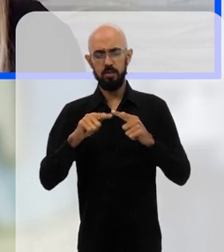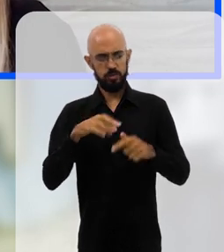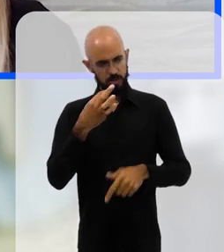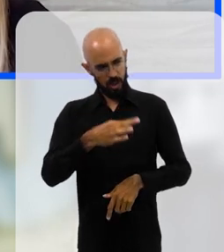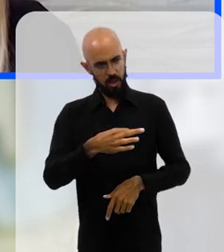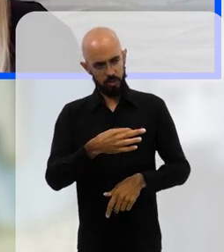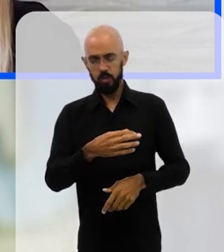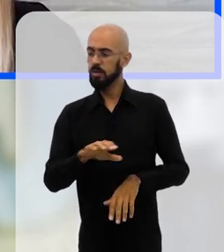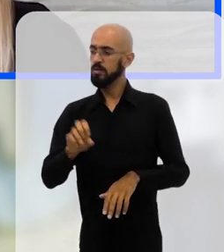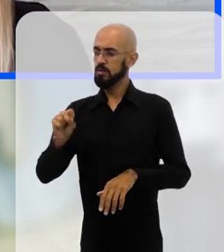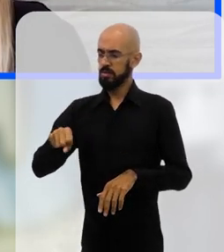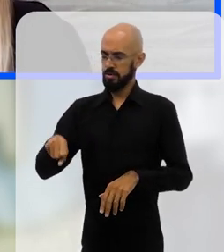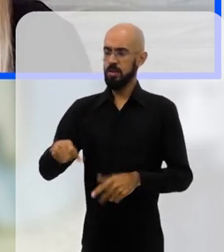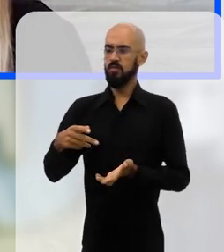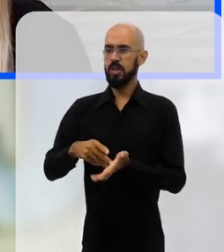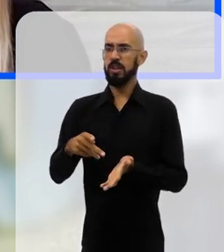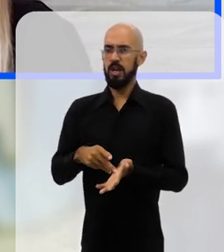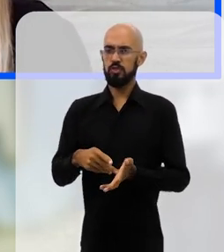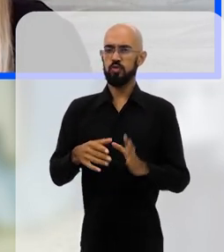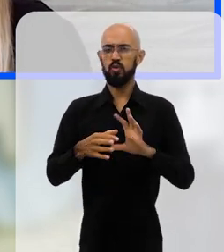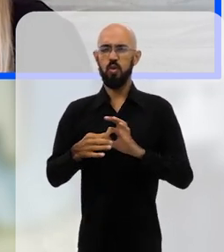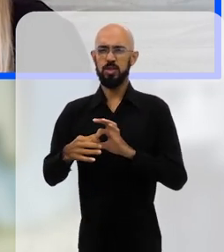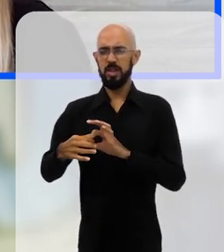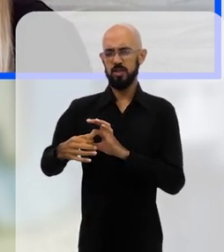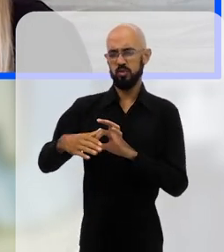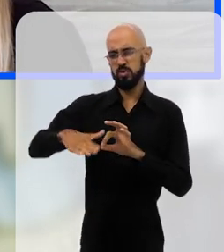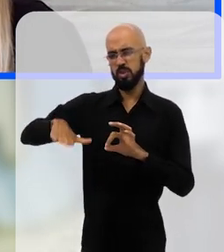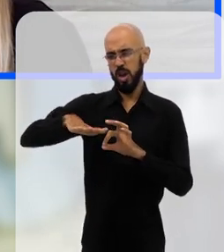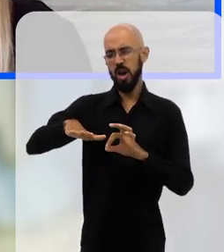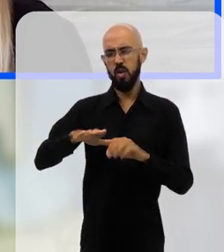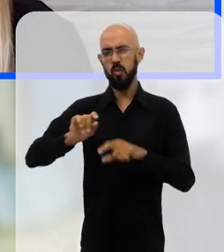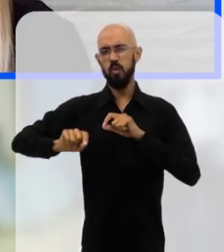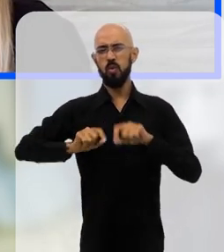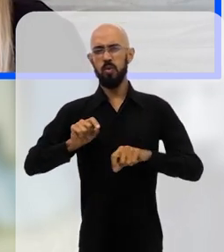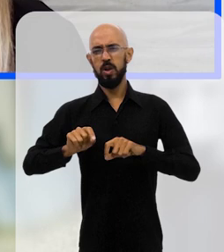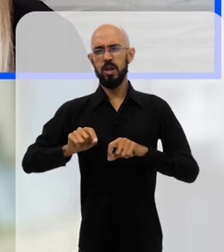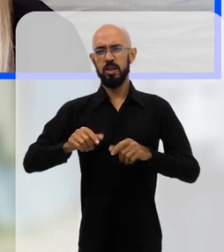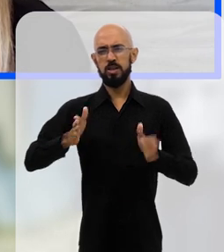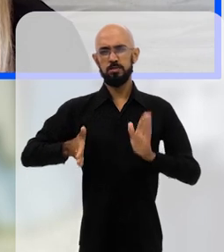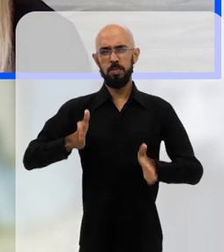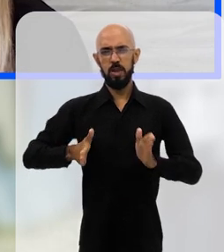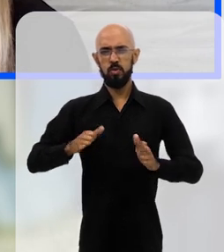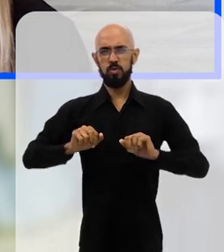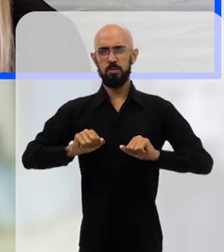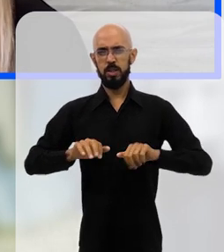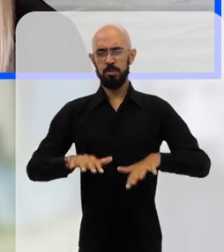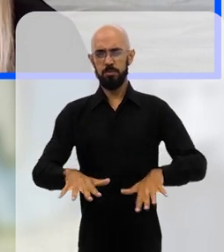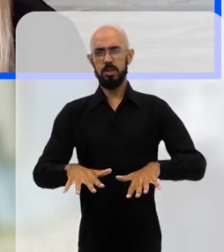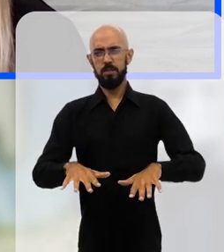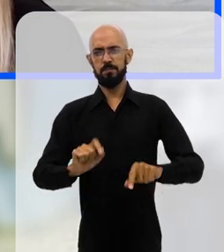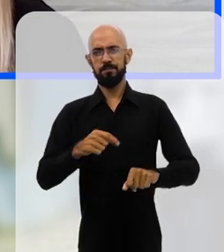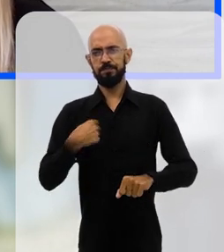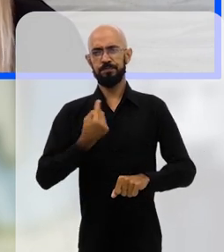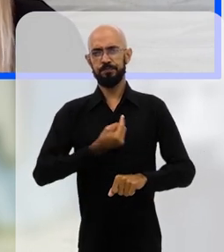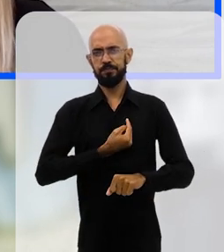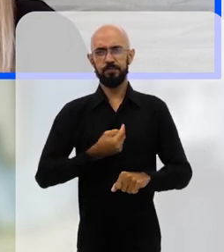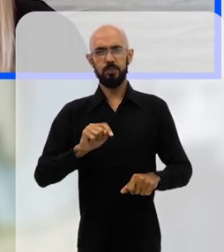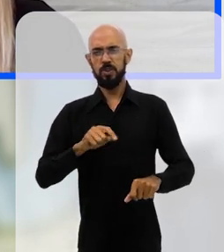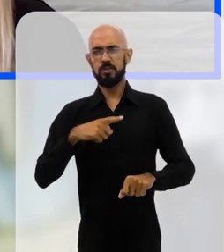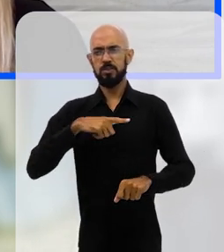aumentou, né, Jefferson? Sem dúvida, para dar um contexto geral, né, nesse período da pandemia,